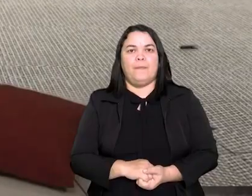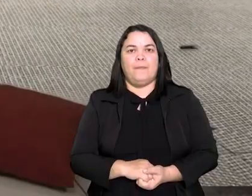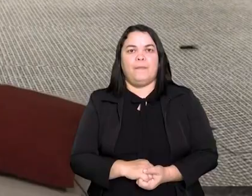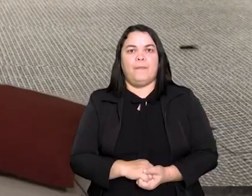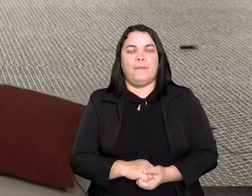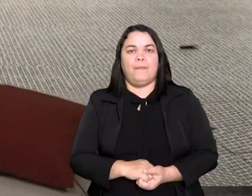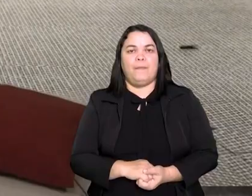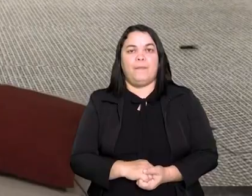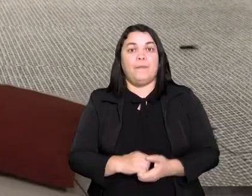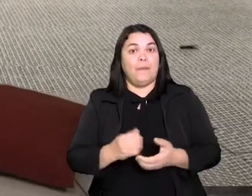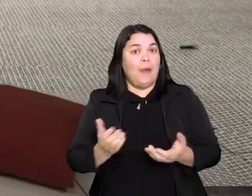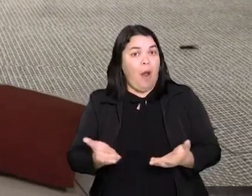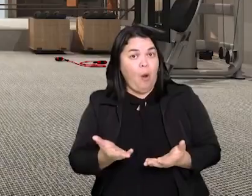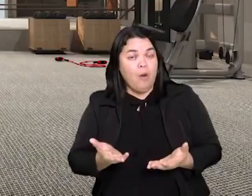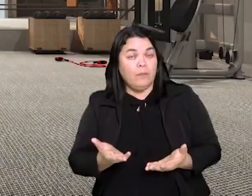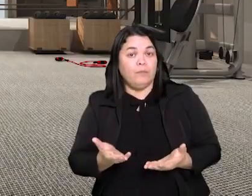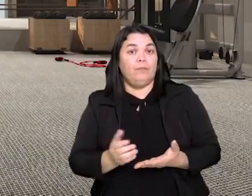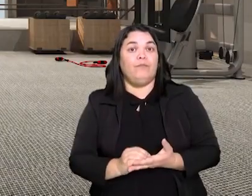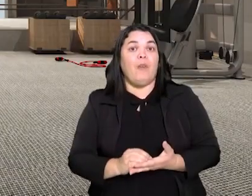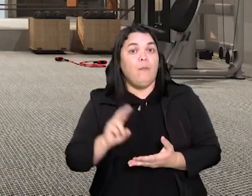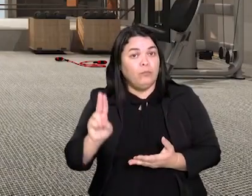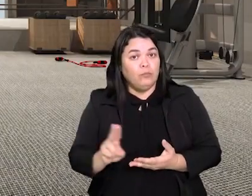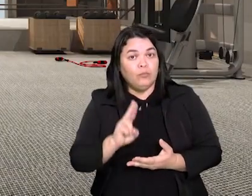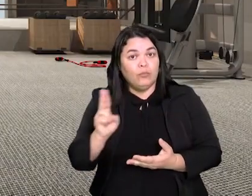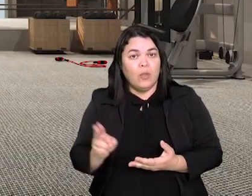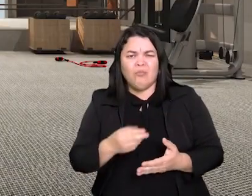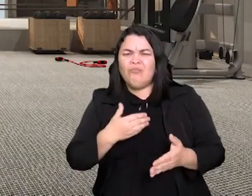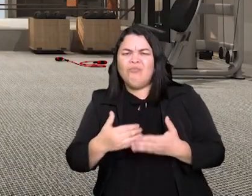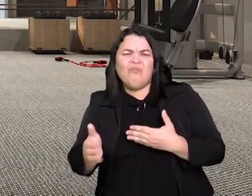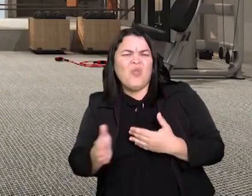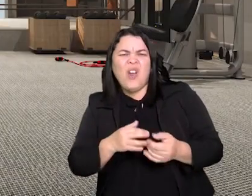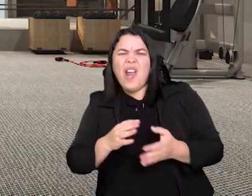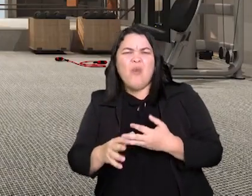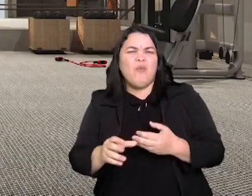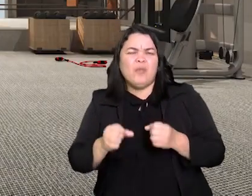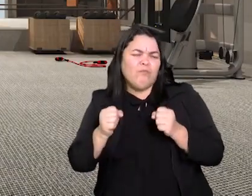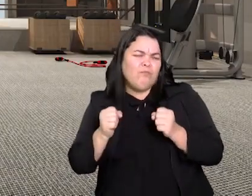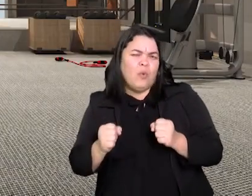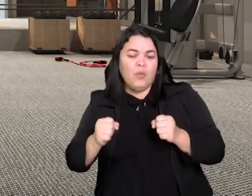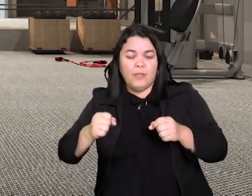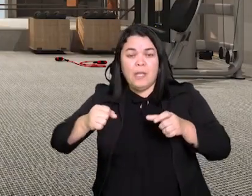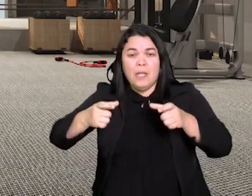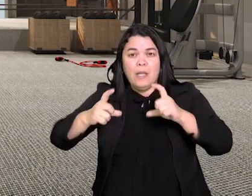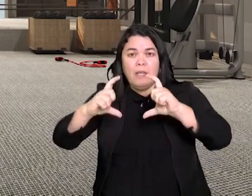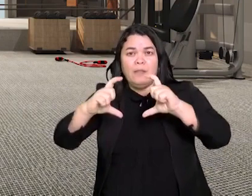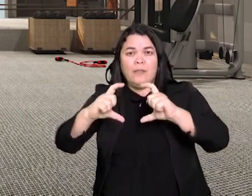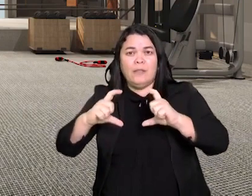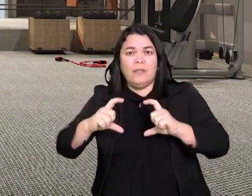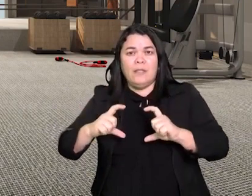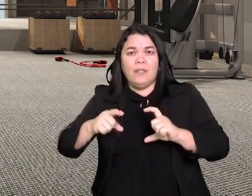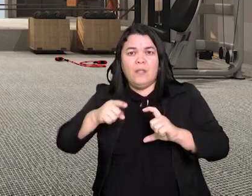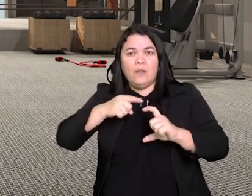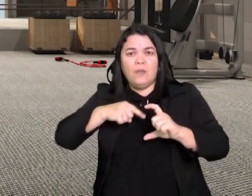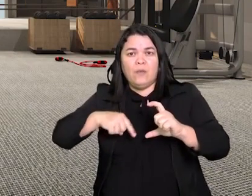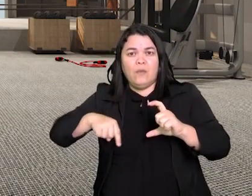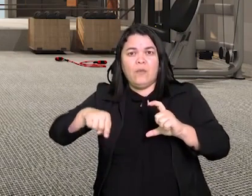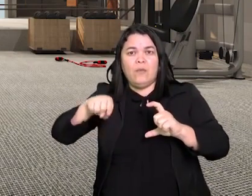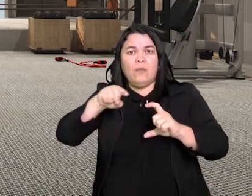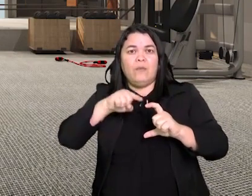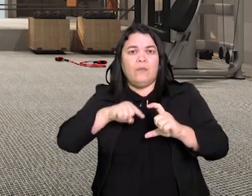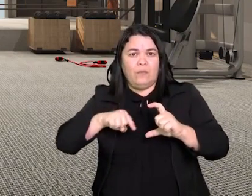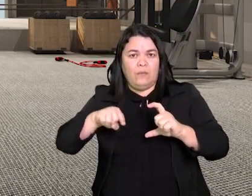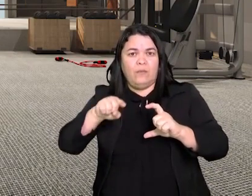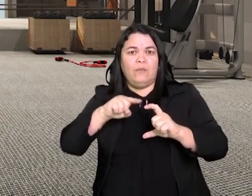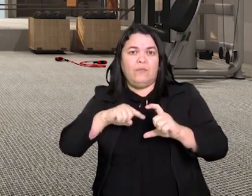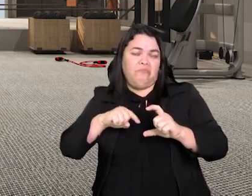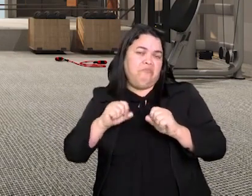para a nossa próxima atividade nós vamos utilizar qualquer coisa que dê para fazer um círculo eu utilizei a minha faixa mas vocês